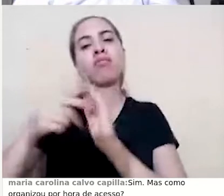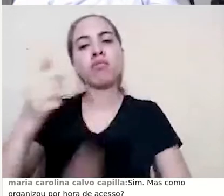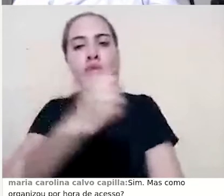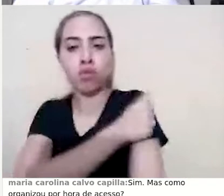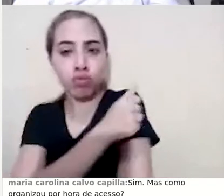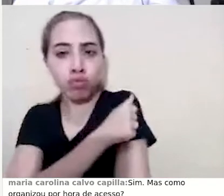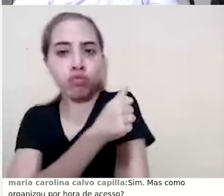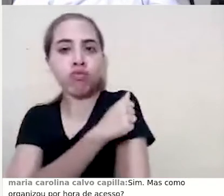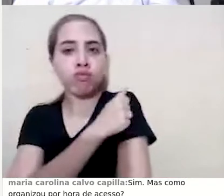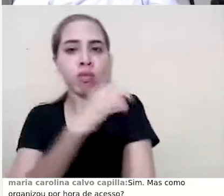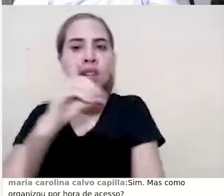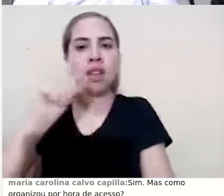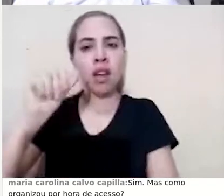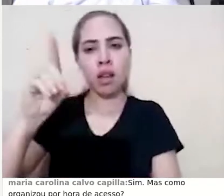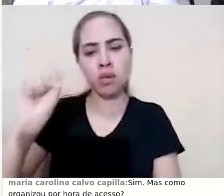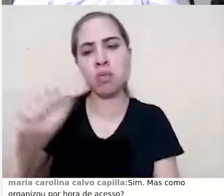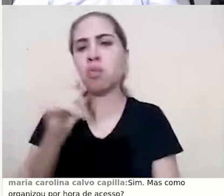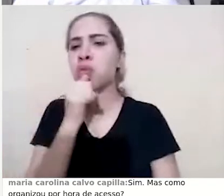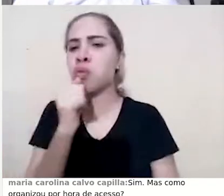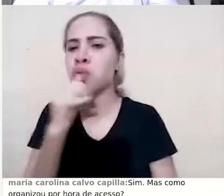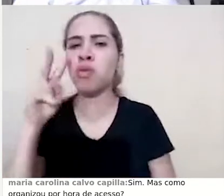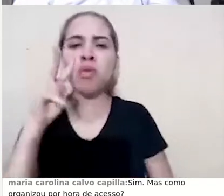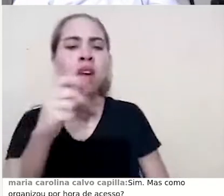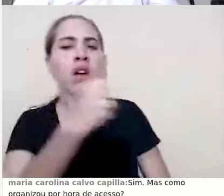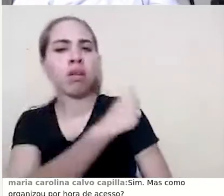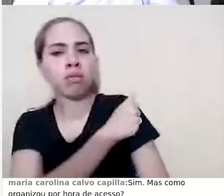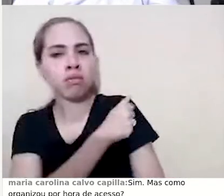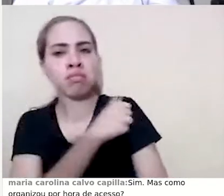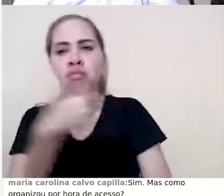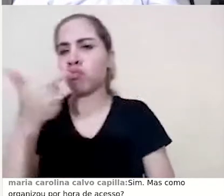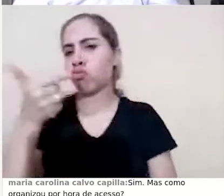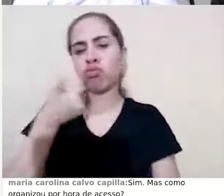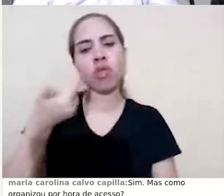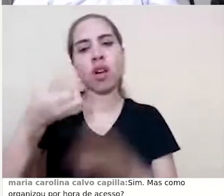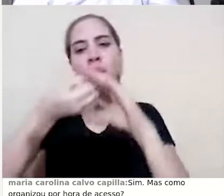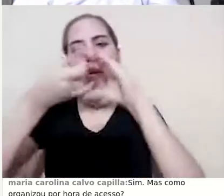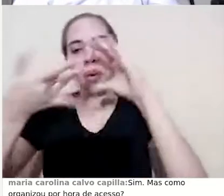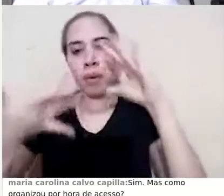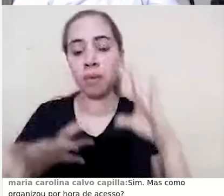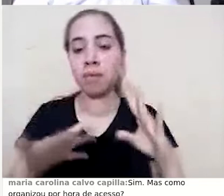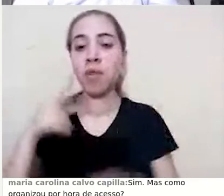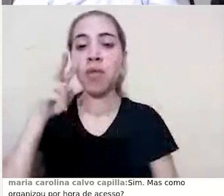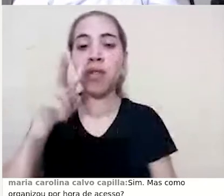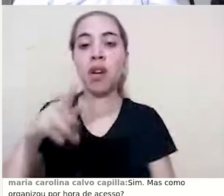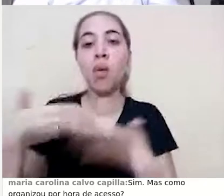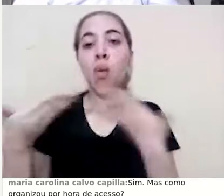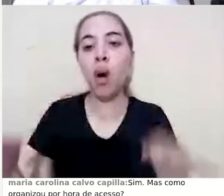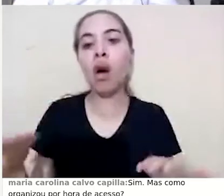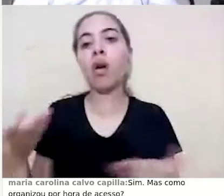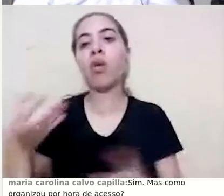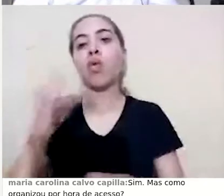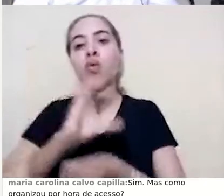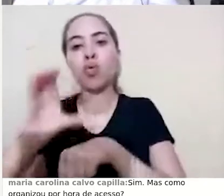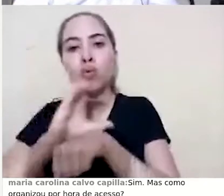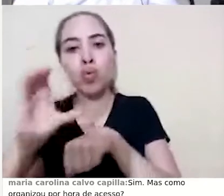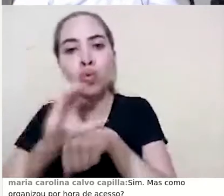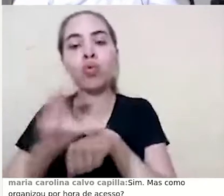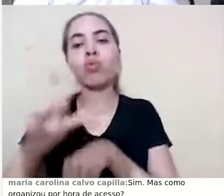eu vejo que, por exemplo, essa usuária não tem nenhuma descrição, eu vejo quais cursos ela está matriculada